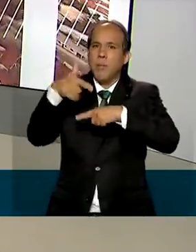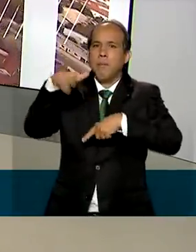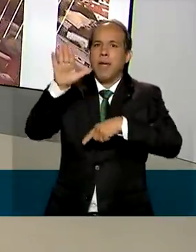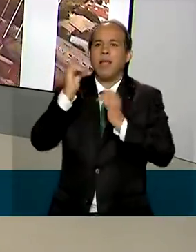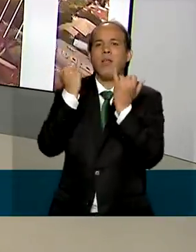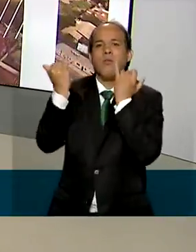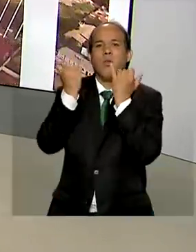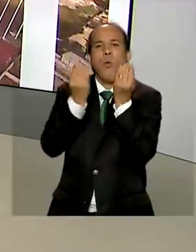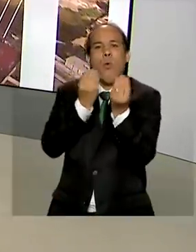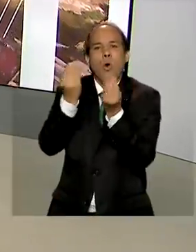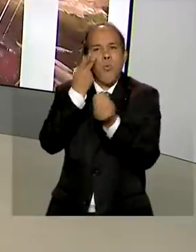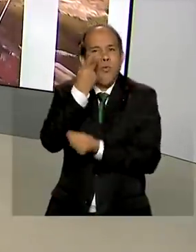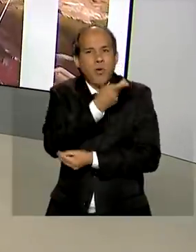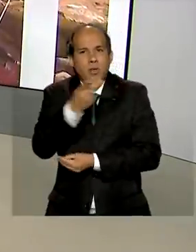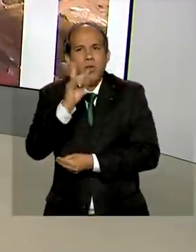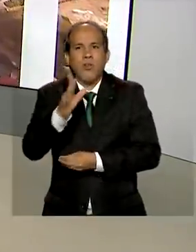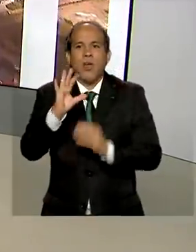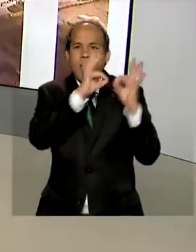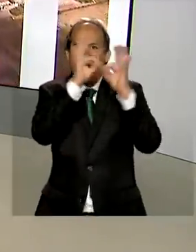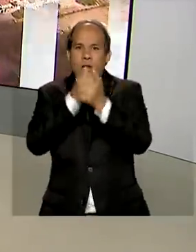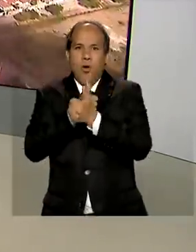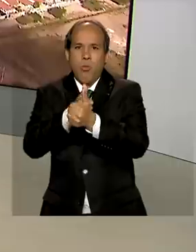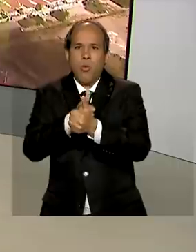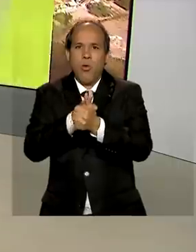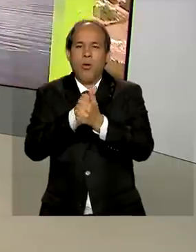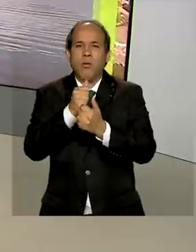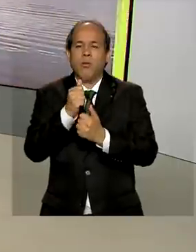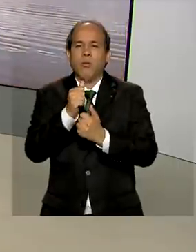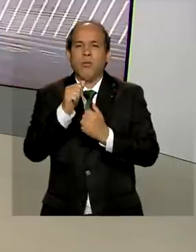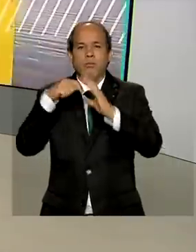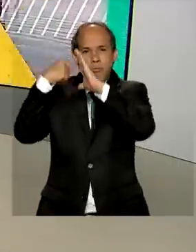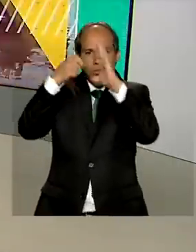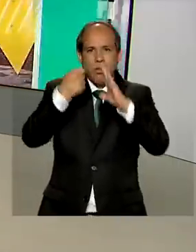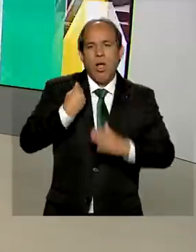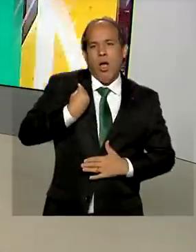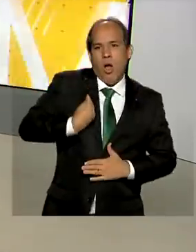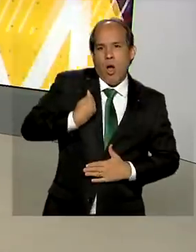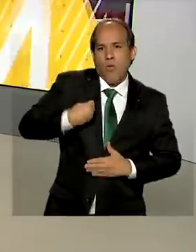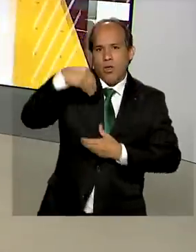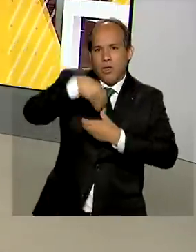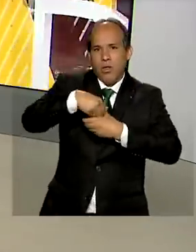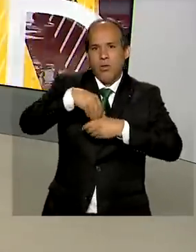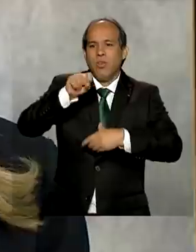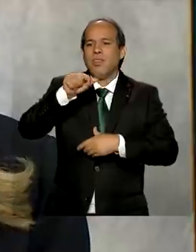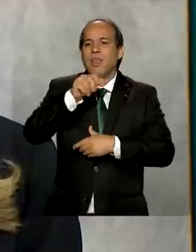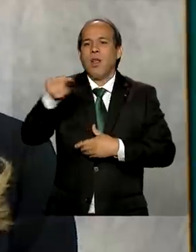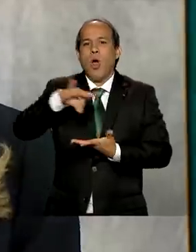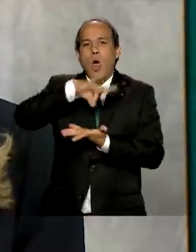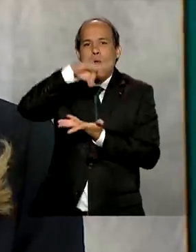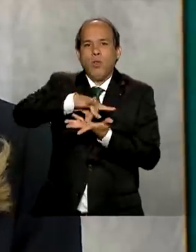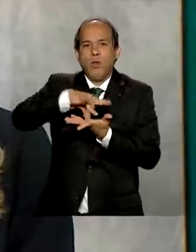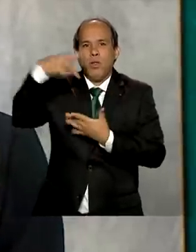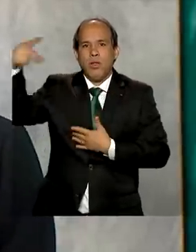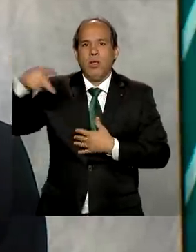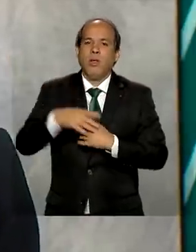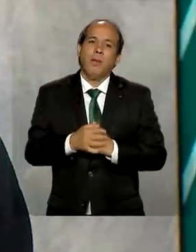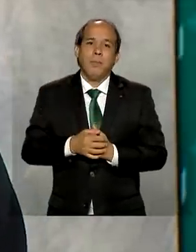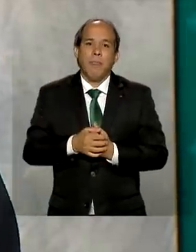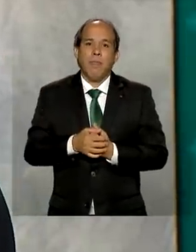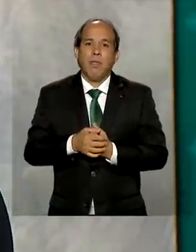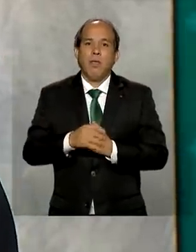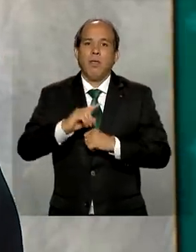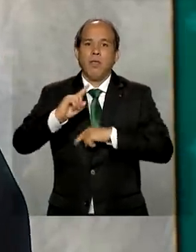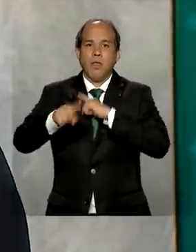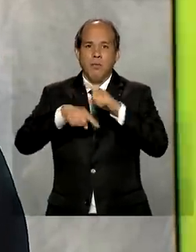essa visita. Você acompanhou conosco imagens ao vivo do Salão Oficial do Palácio do Kremlin. Portanto, a qualquer momento, gente volta com